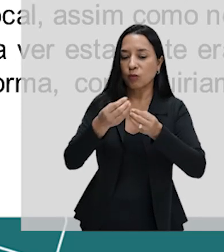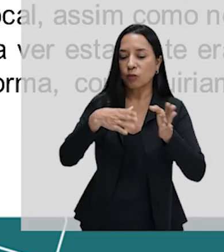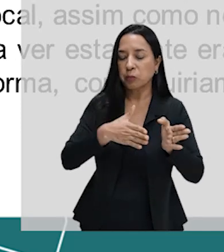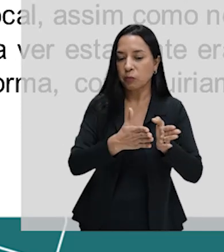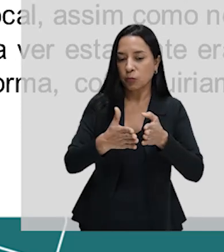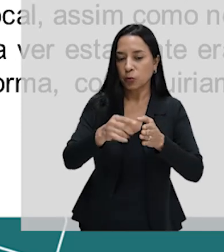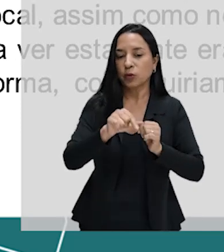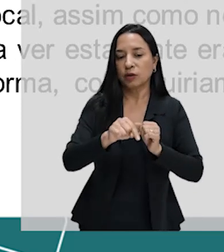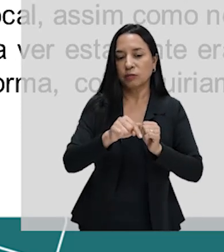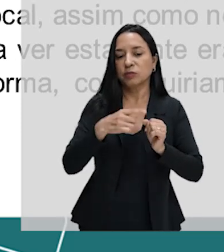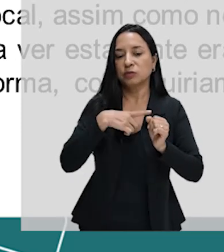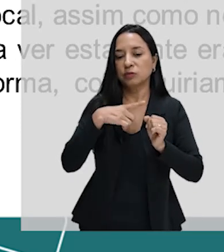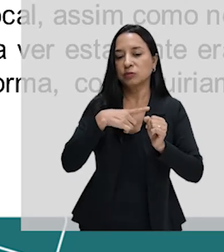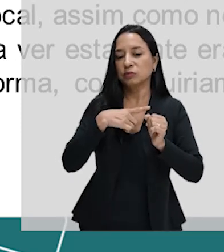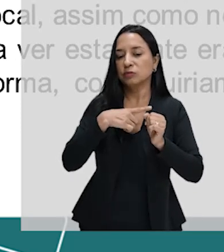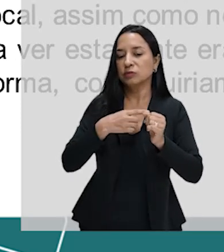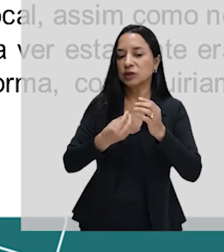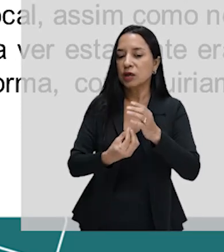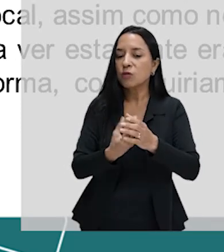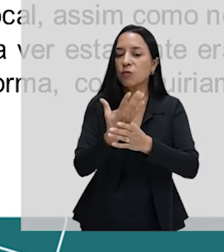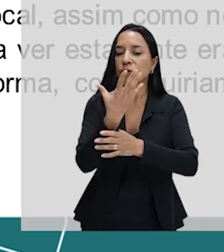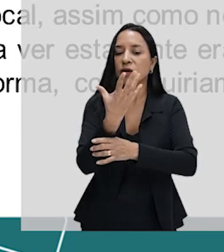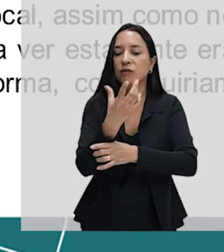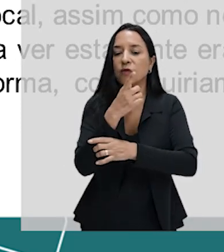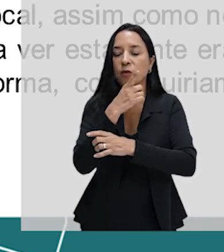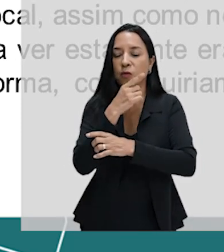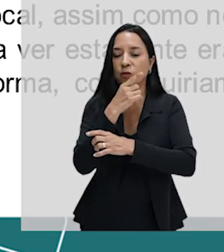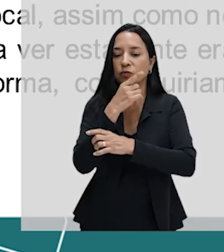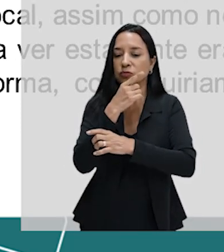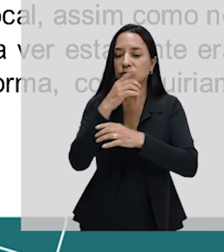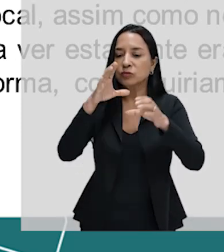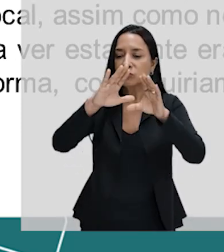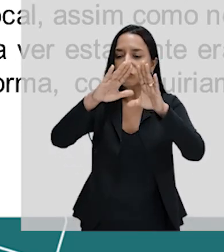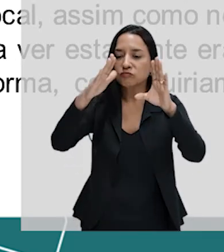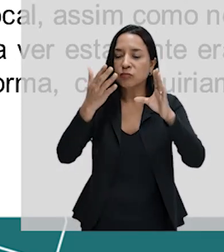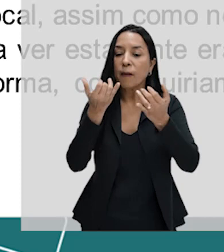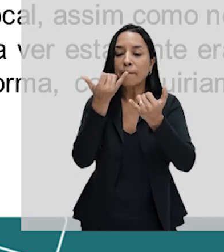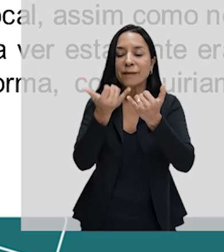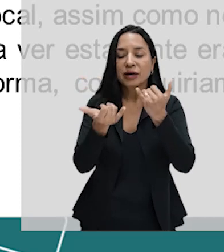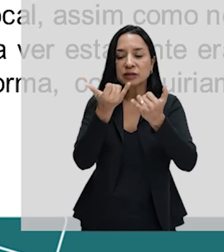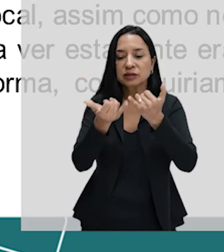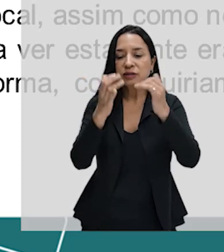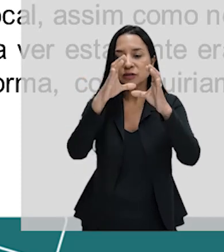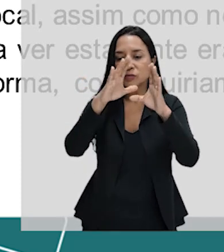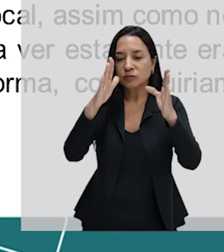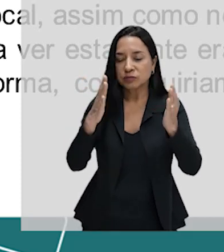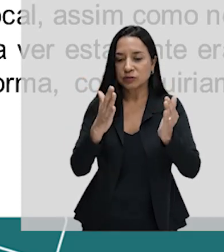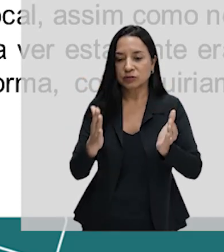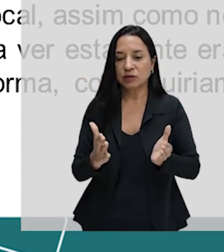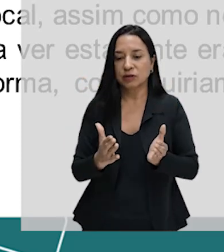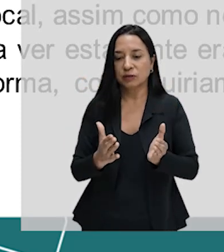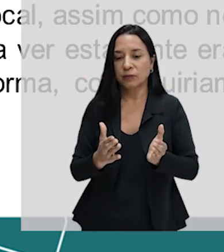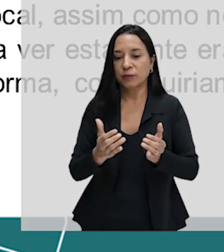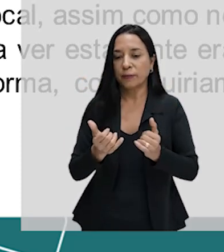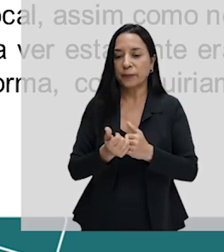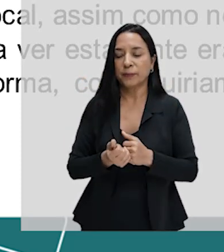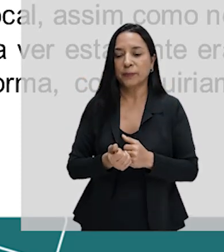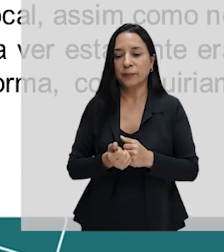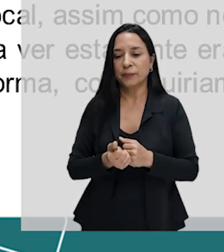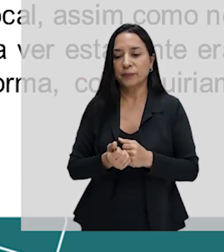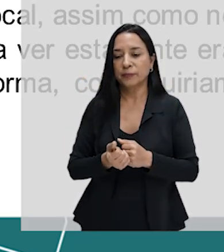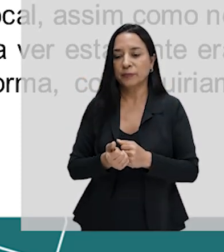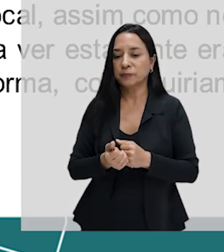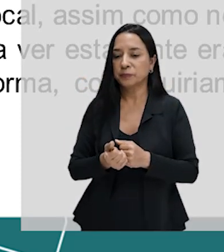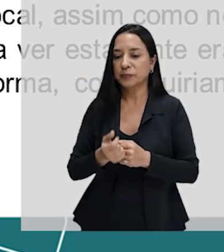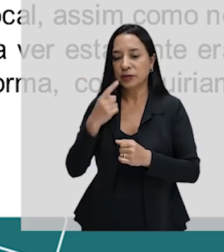caminho, existia uma fonte com a forma de uma jarra. Para ver esta fonte, era apenas necessário